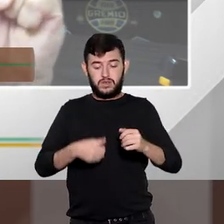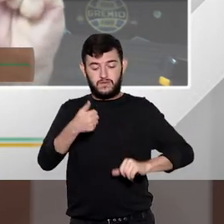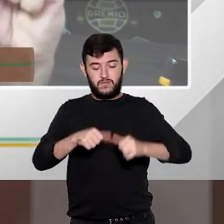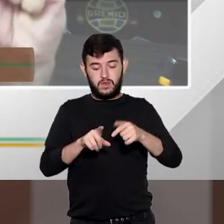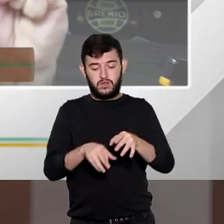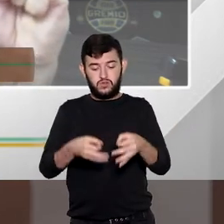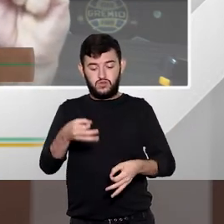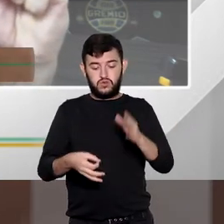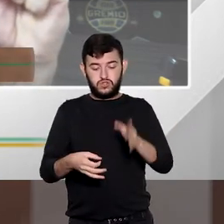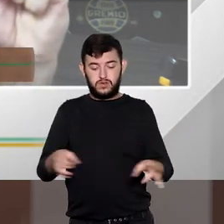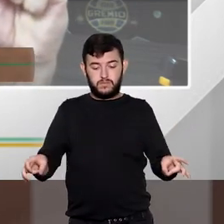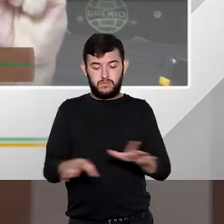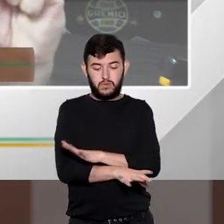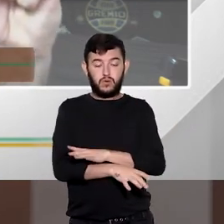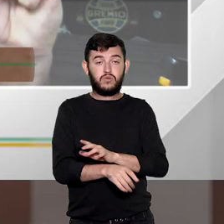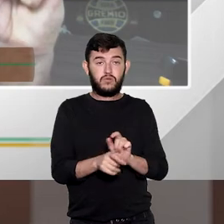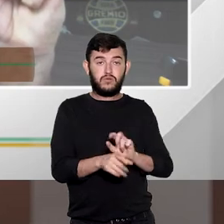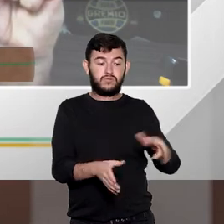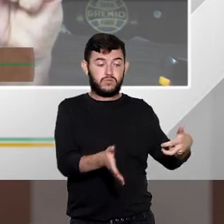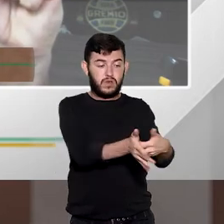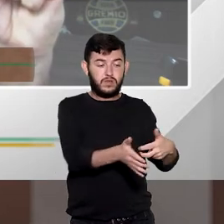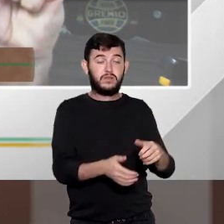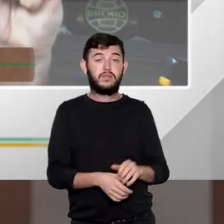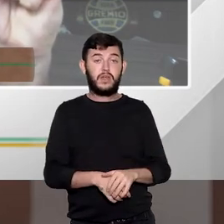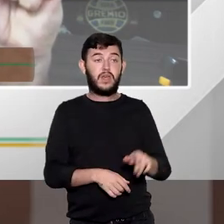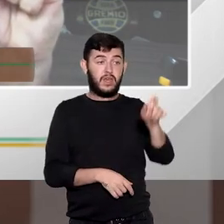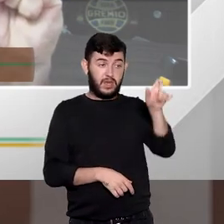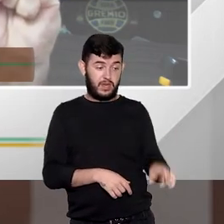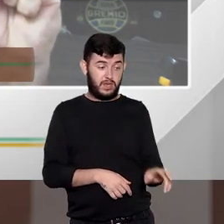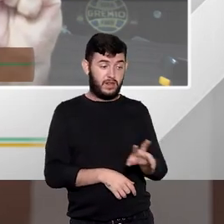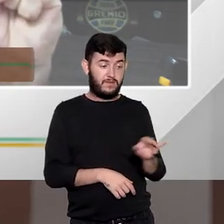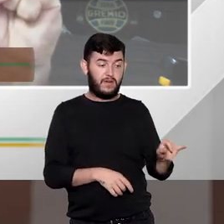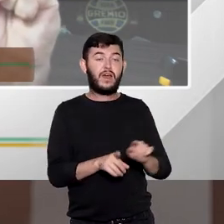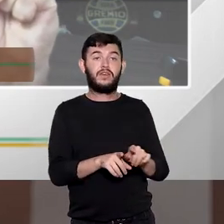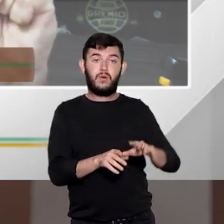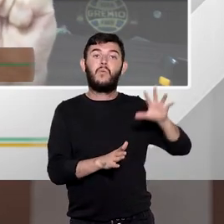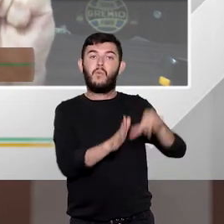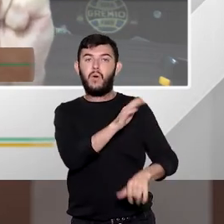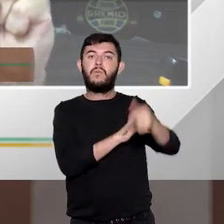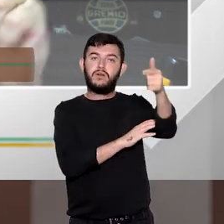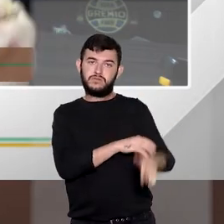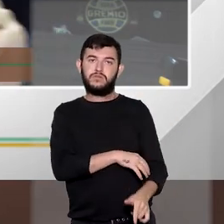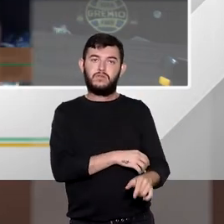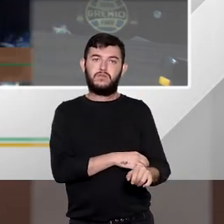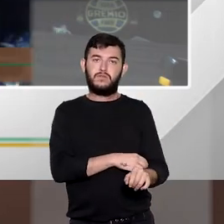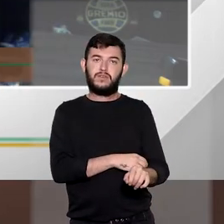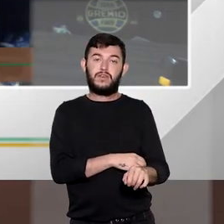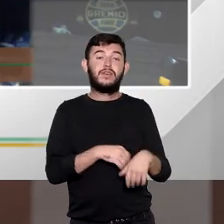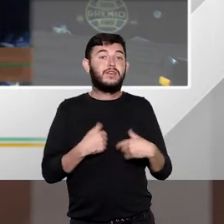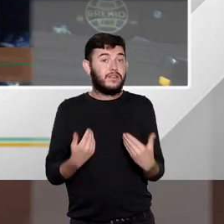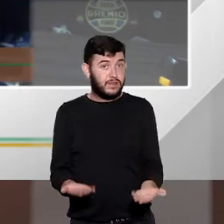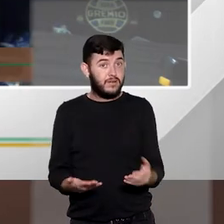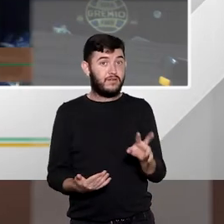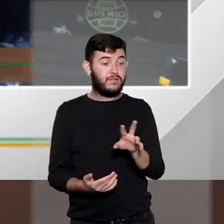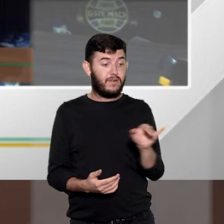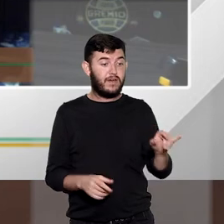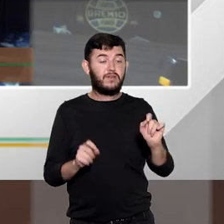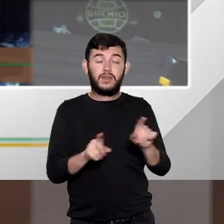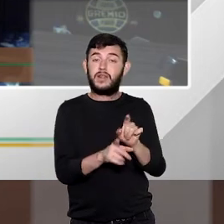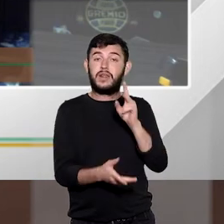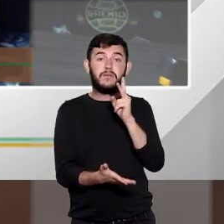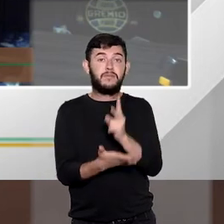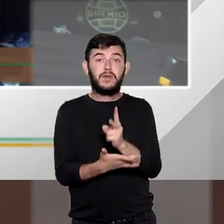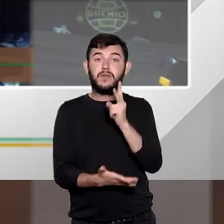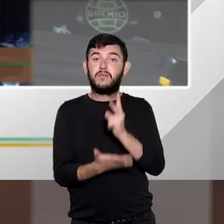comete um novo crime de furto neste caso ele será reincidente específico na prática de